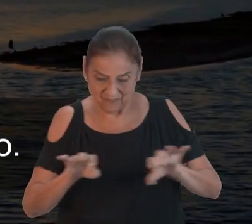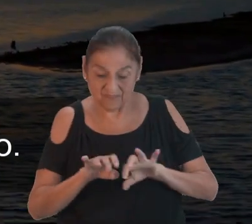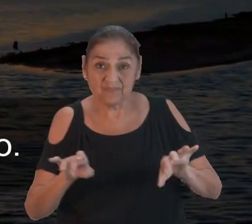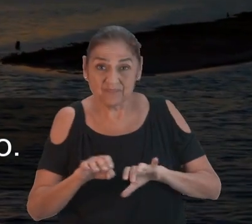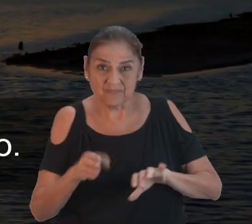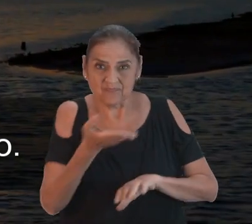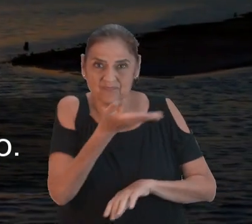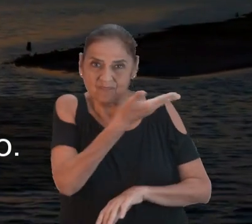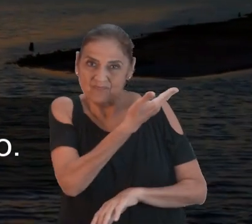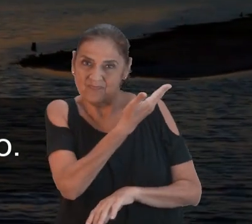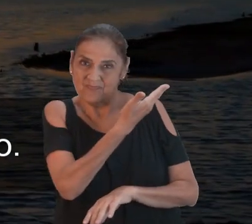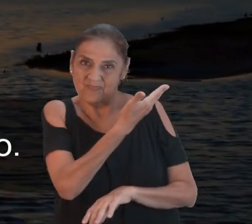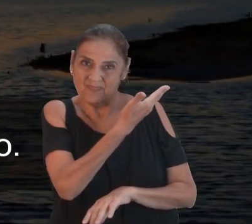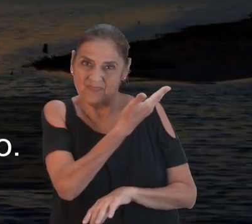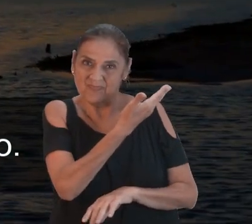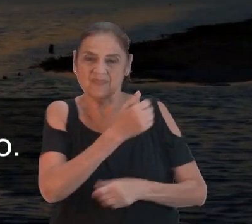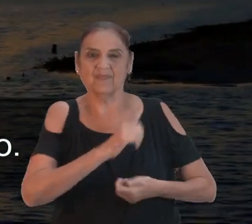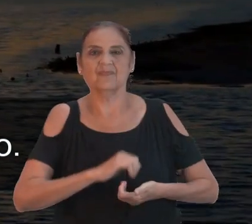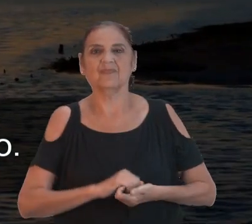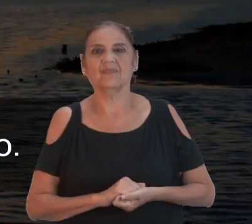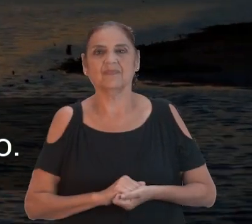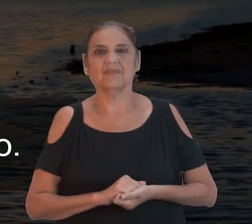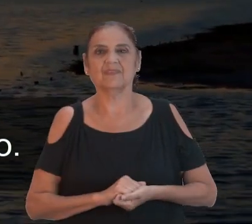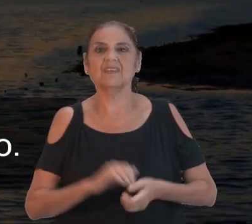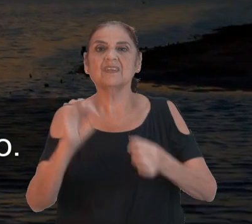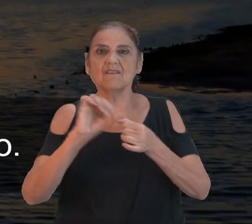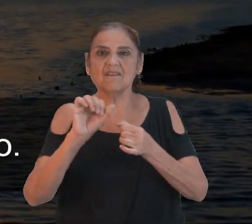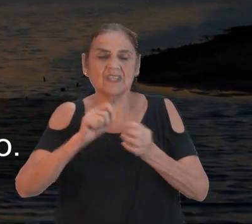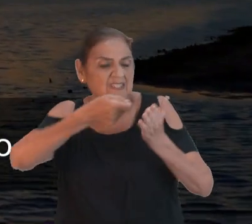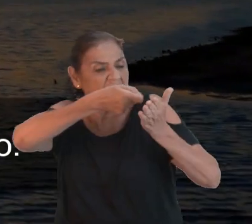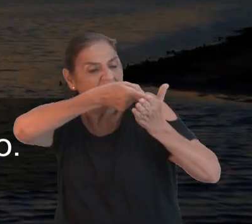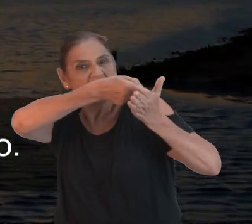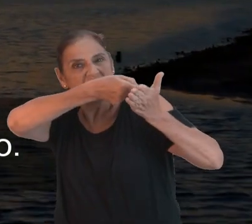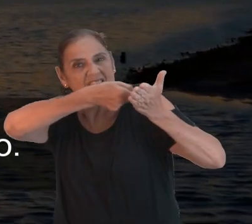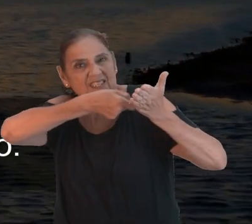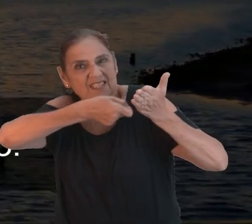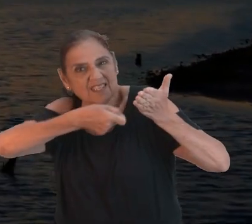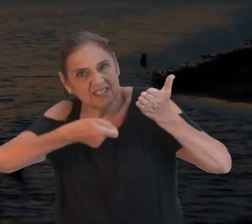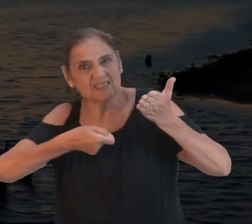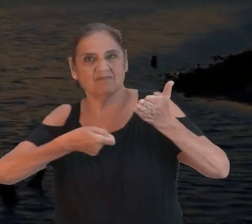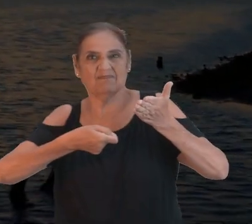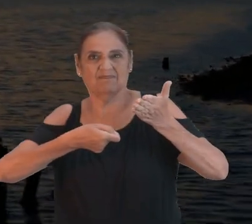.org.br e faça a sua inscrição.